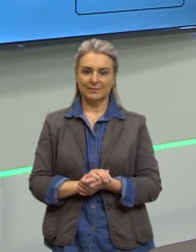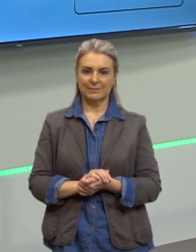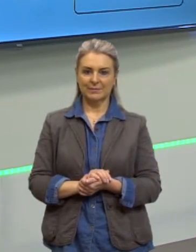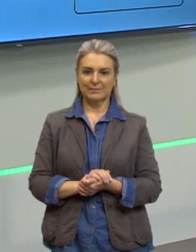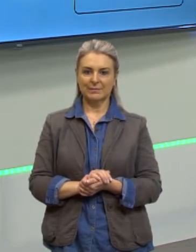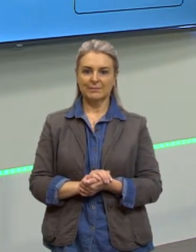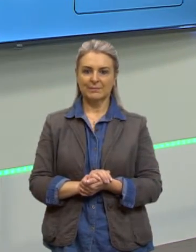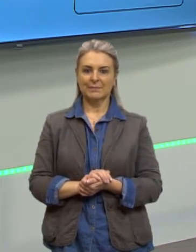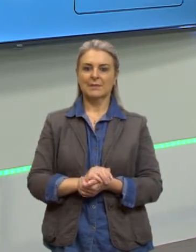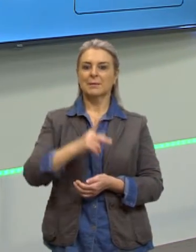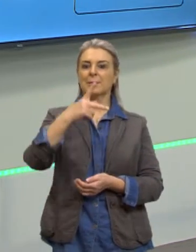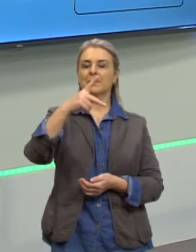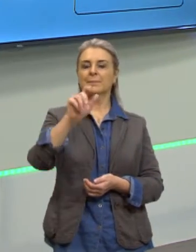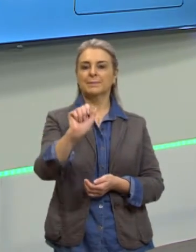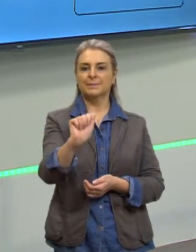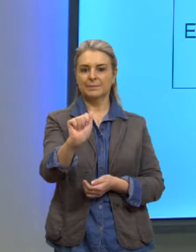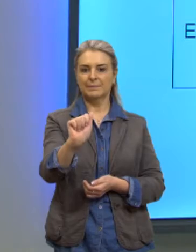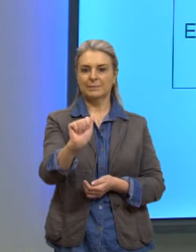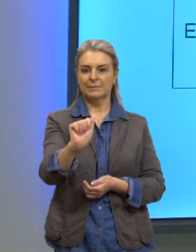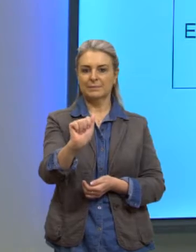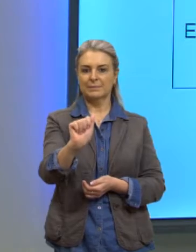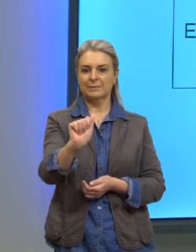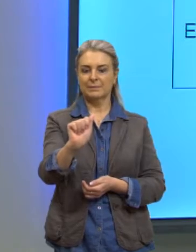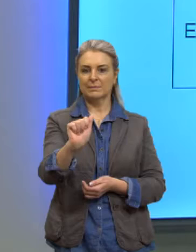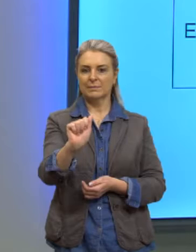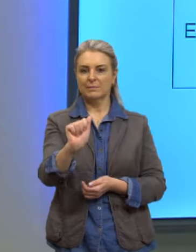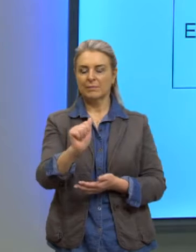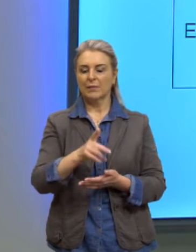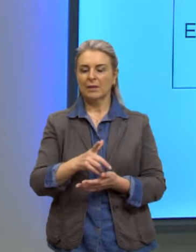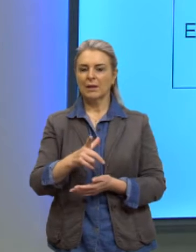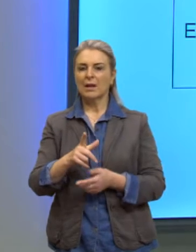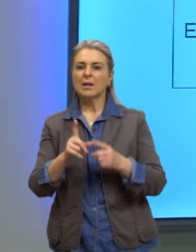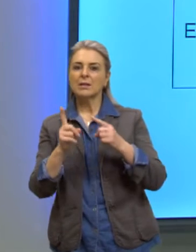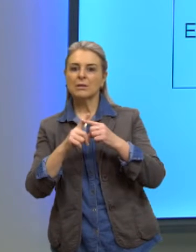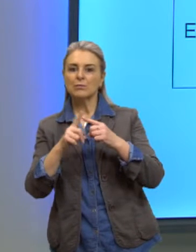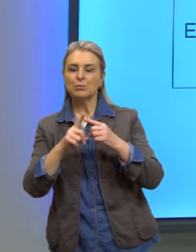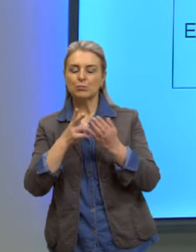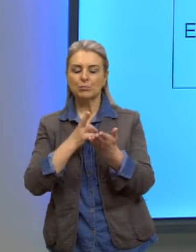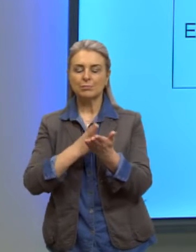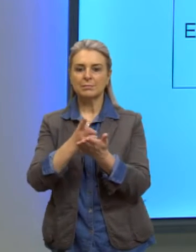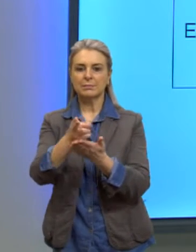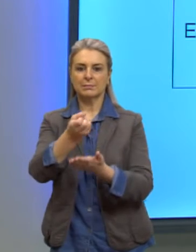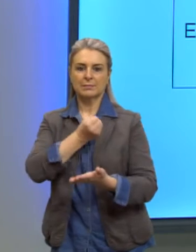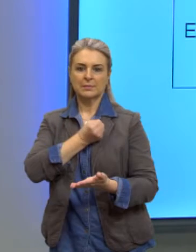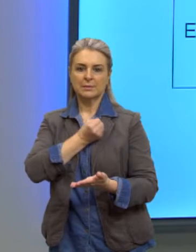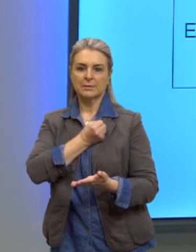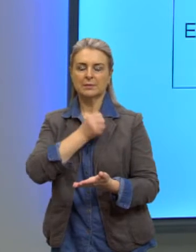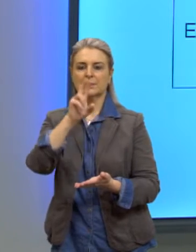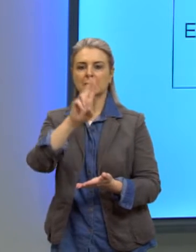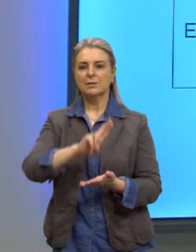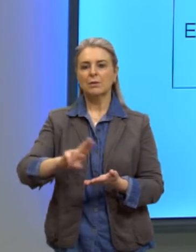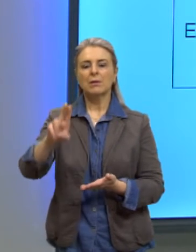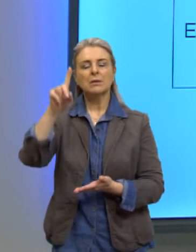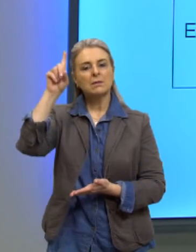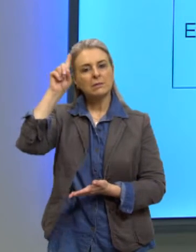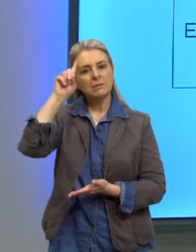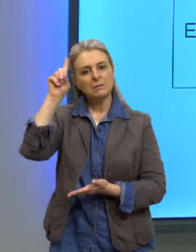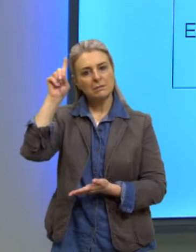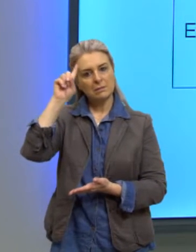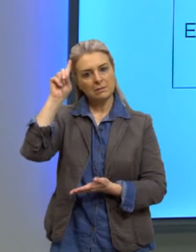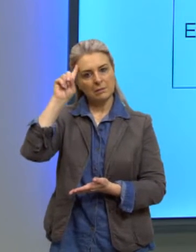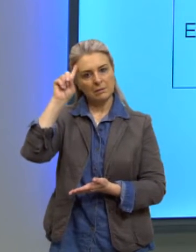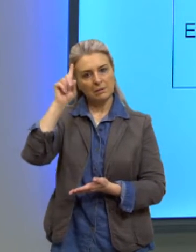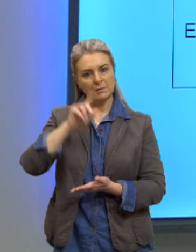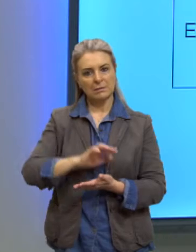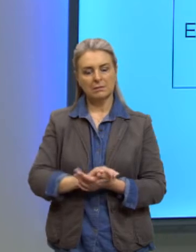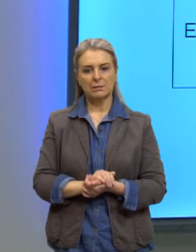Em progressão aritmética, então, ela é um tipo de sequência numérica, bastante presente no nosso cotidiano, como podemos ver,